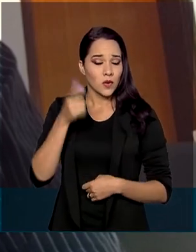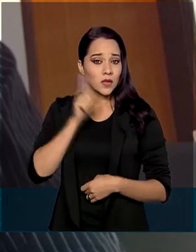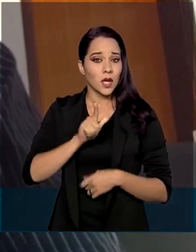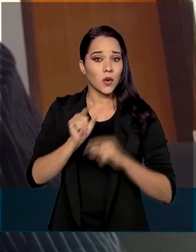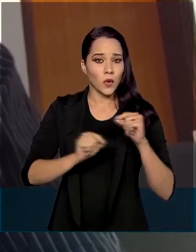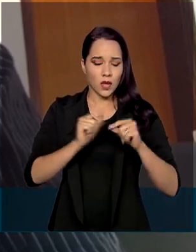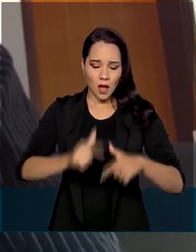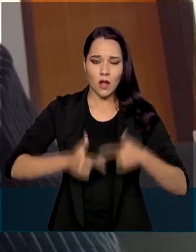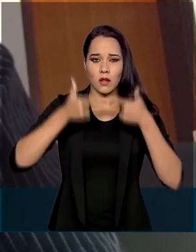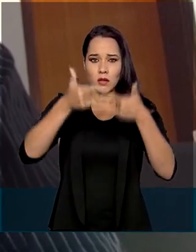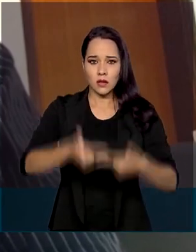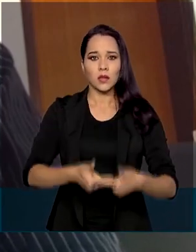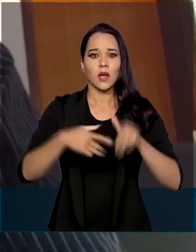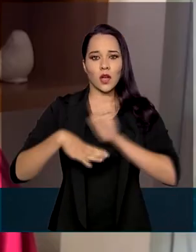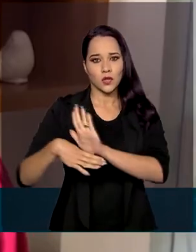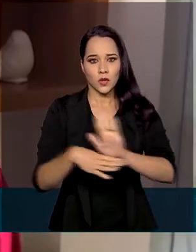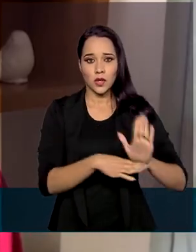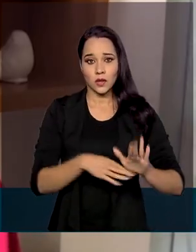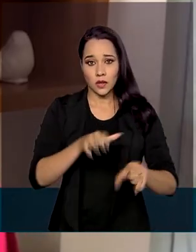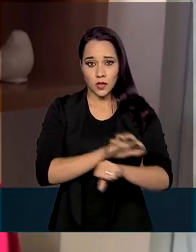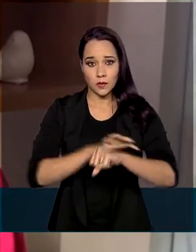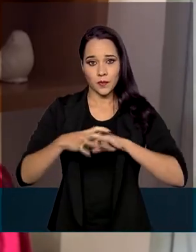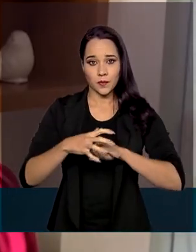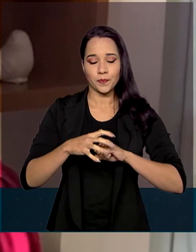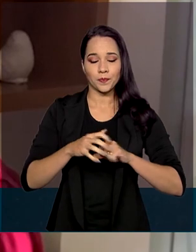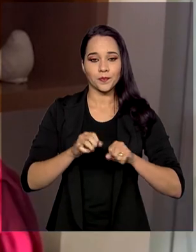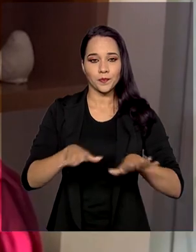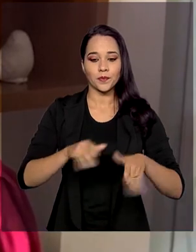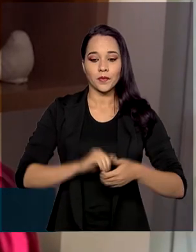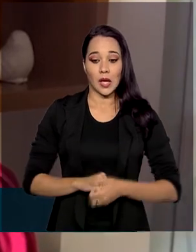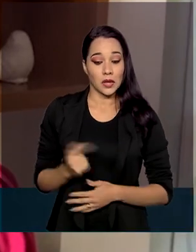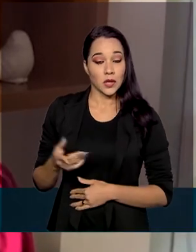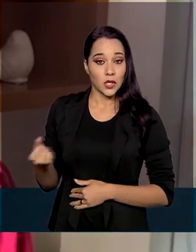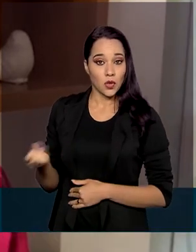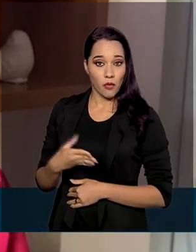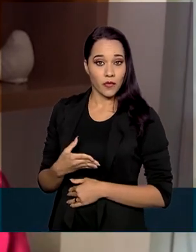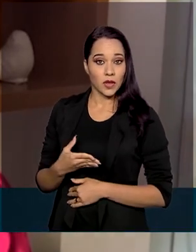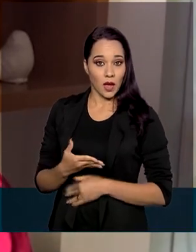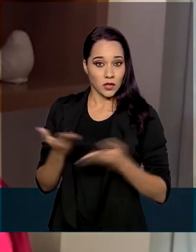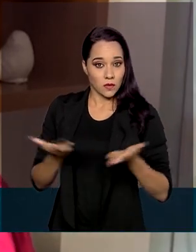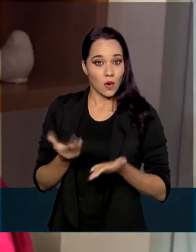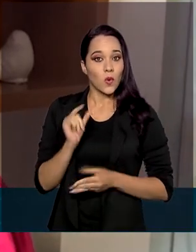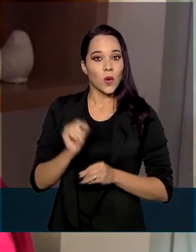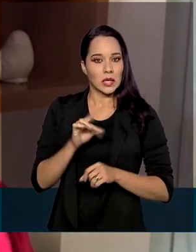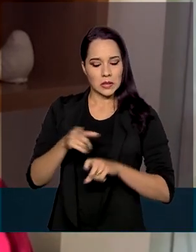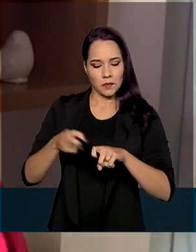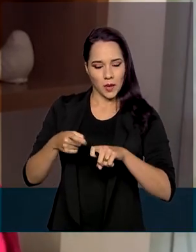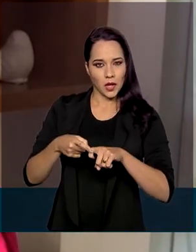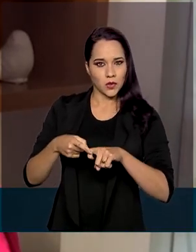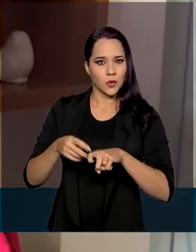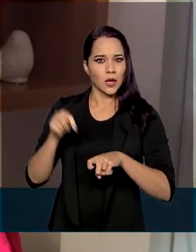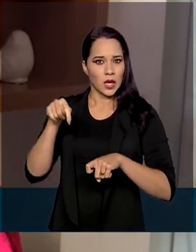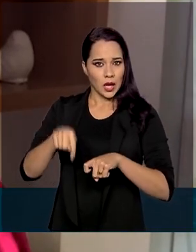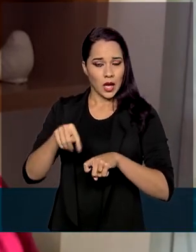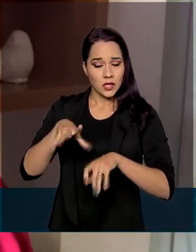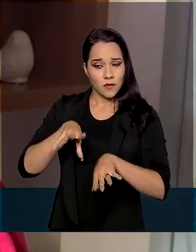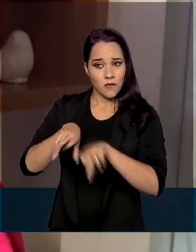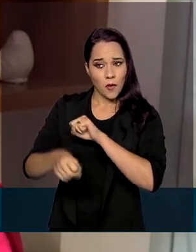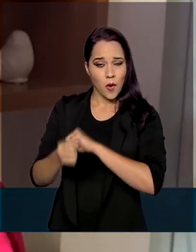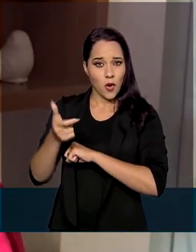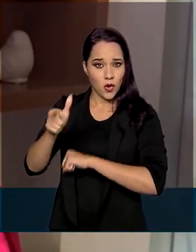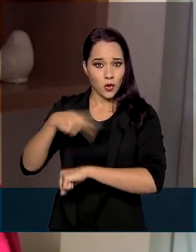tomando linha de frente, ajudando nessa epidemia. Uma novidade desta edição é que se um médico formado no exterior